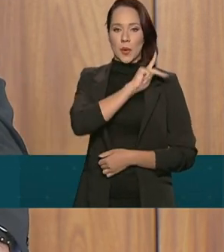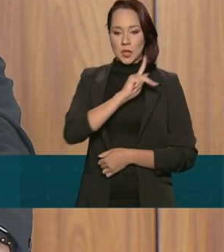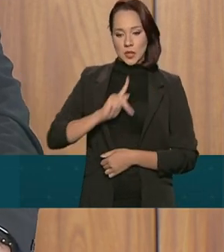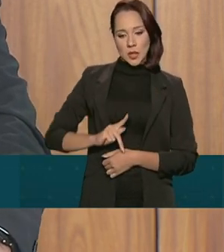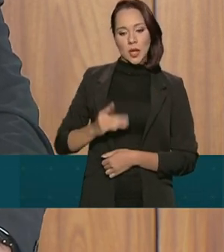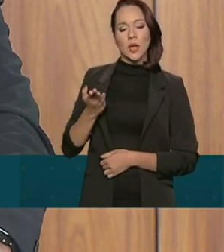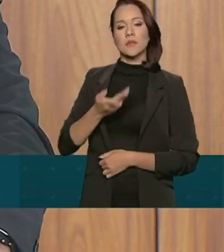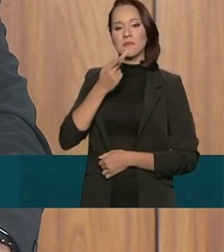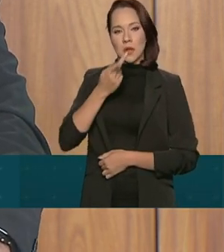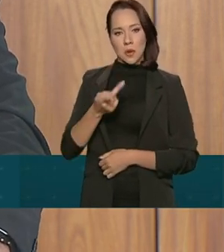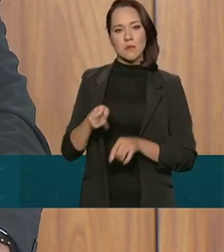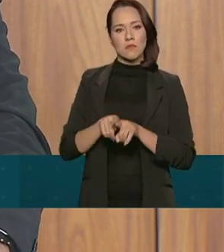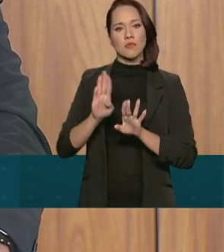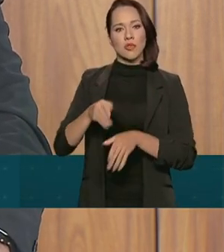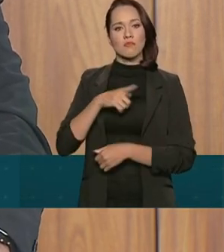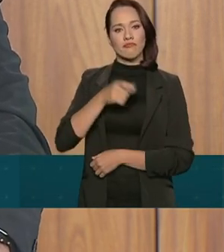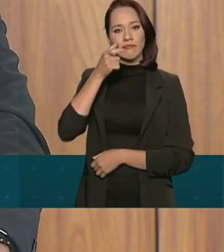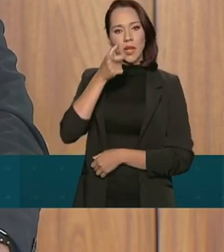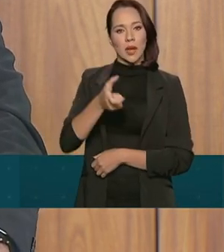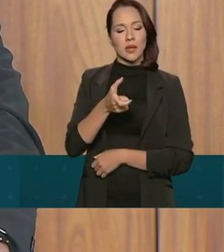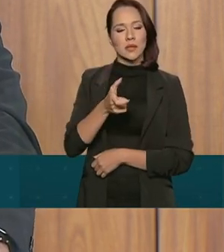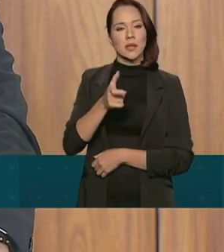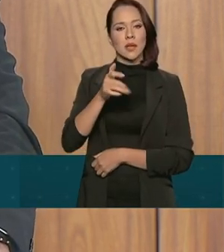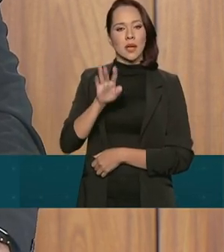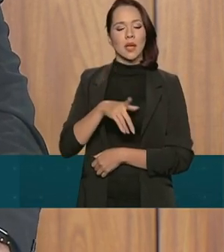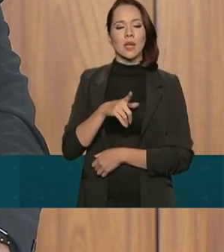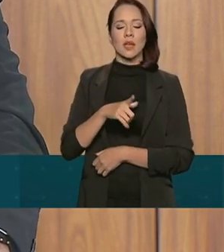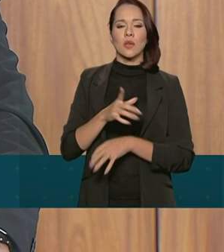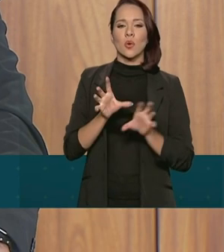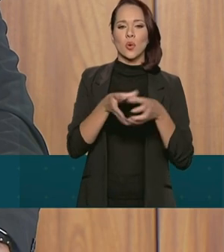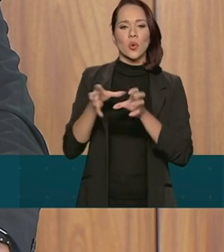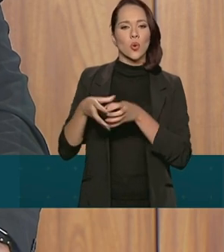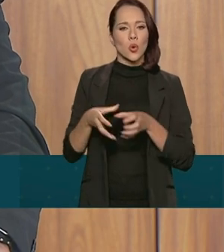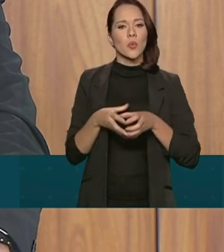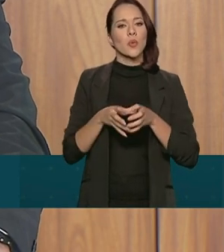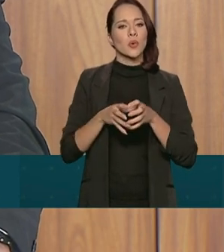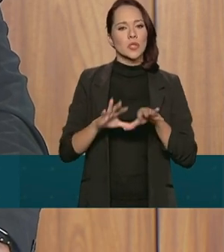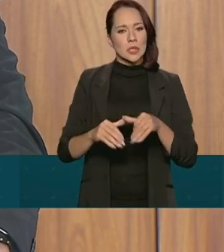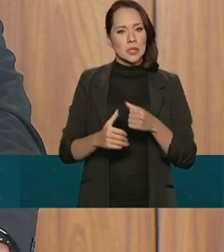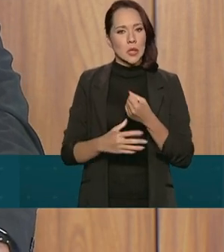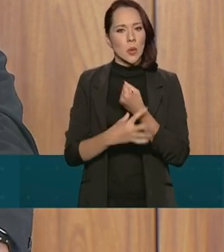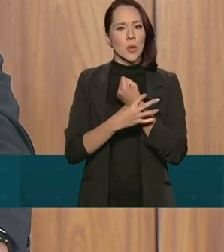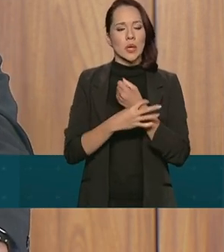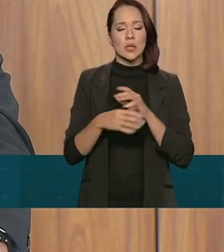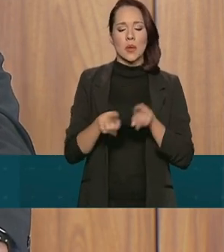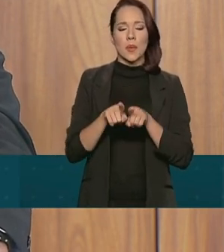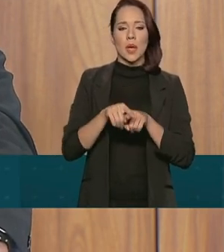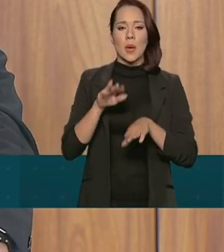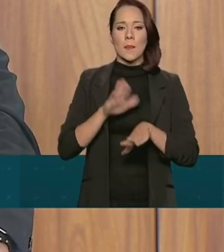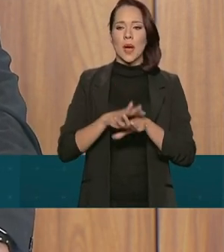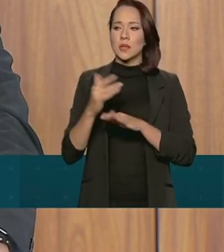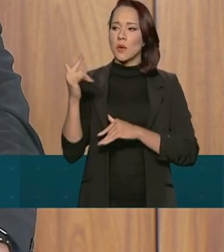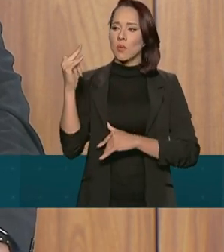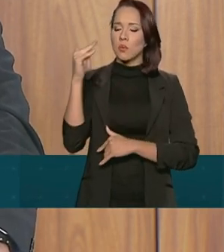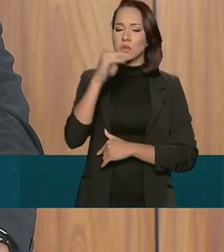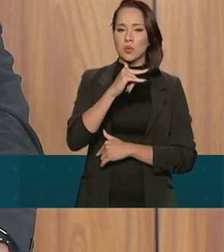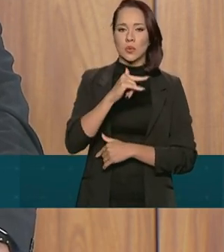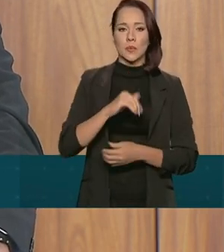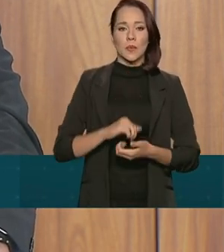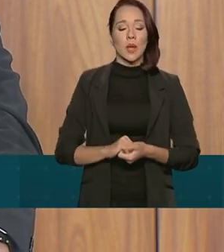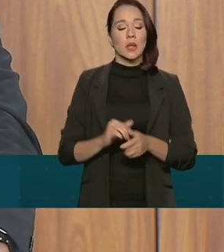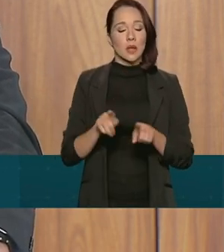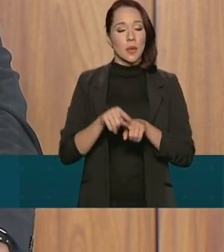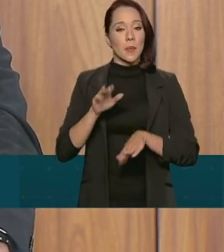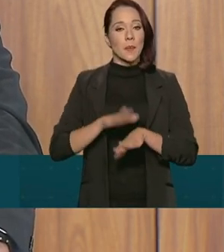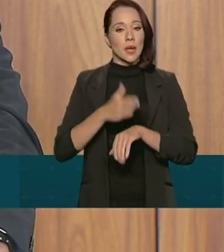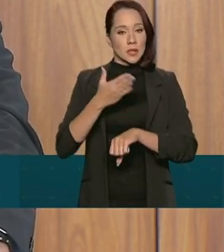manifestou seu endereço em renovar sua frota de aviões e